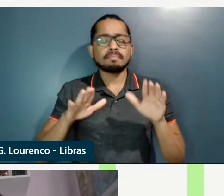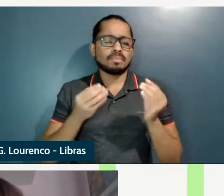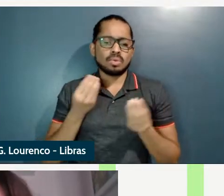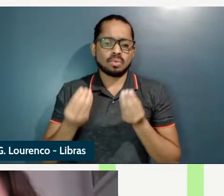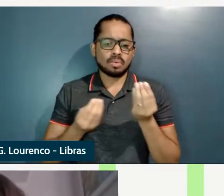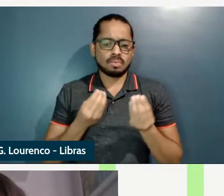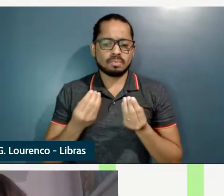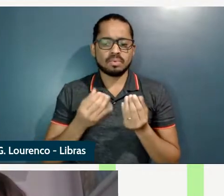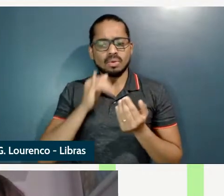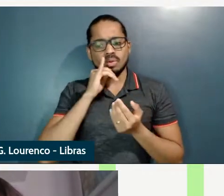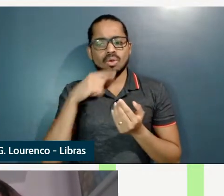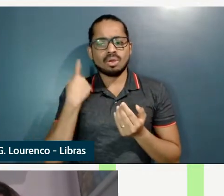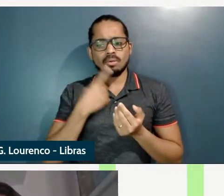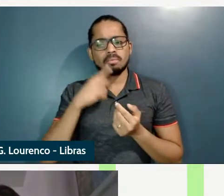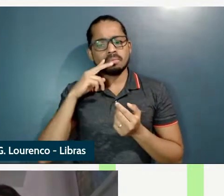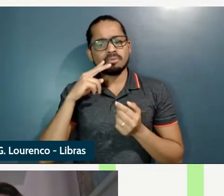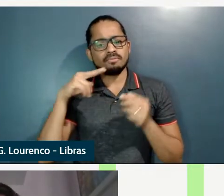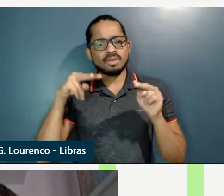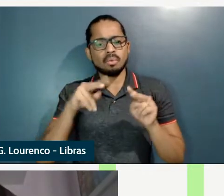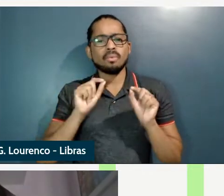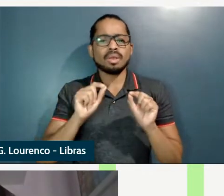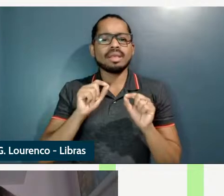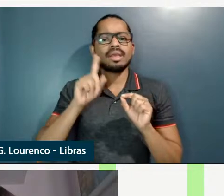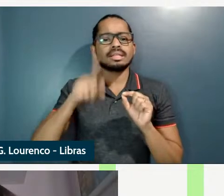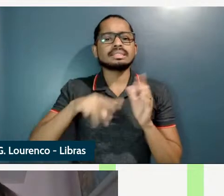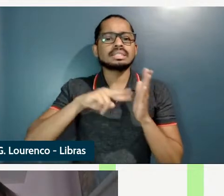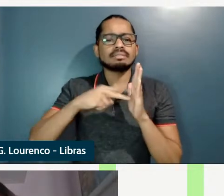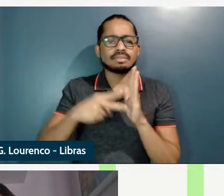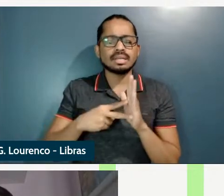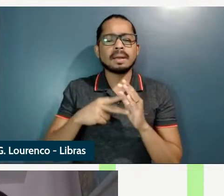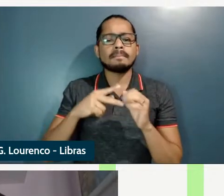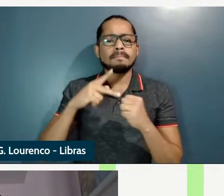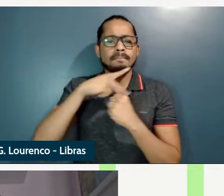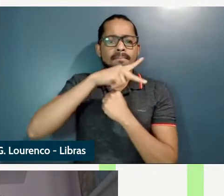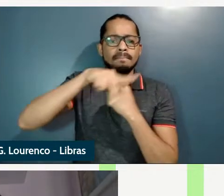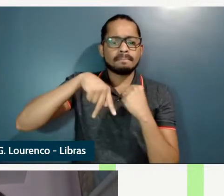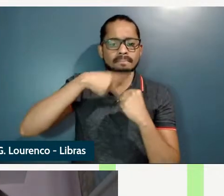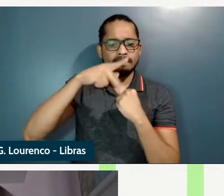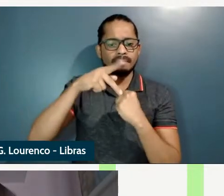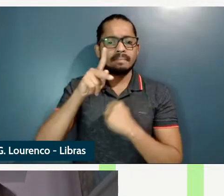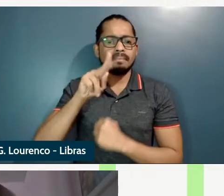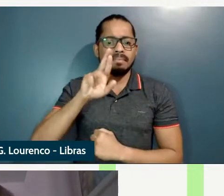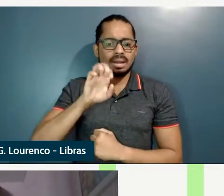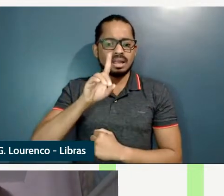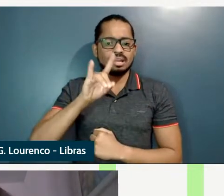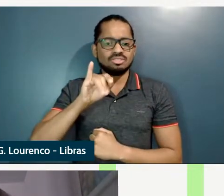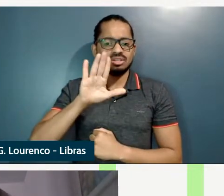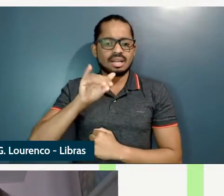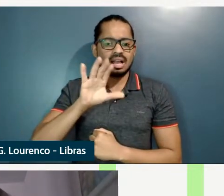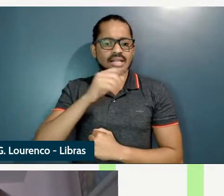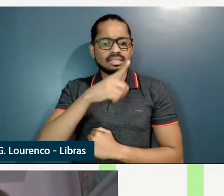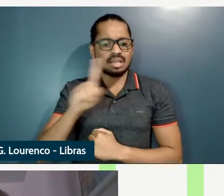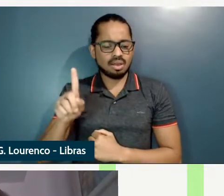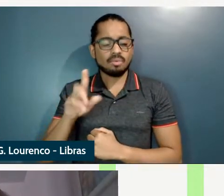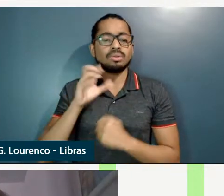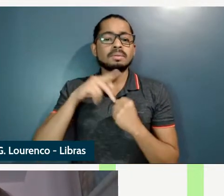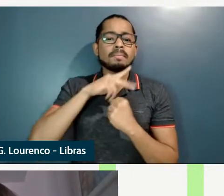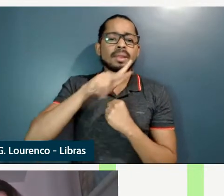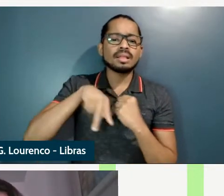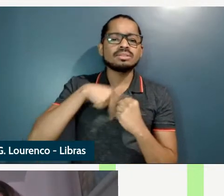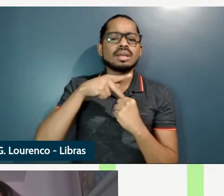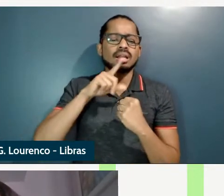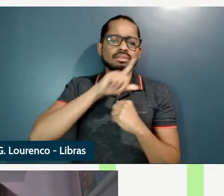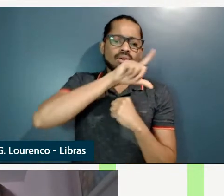nós vamos definir predicação se a gente vai definir que a predicação o sujeito do predicado é aquele que se encontra